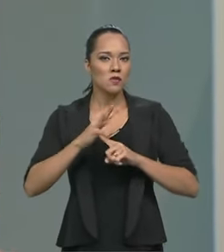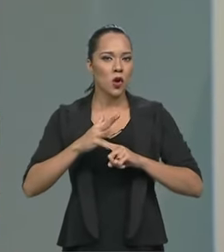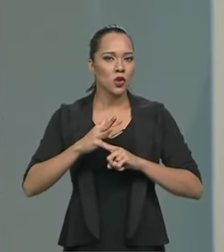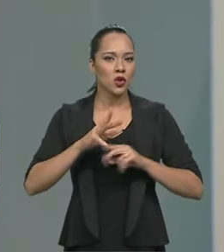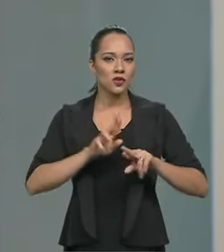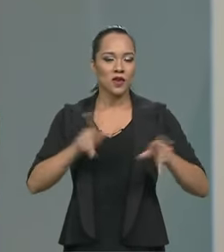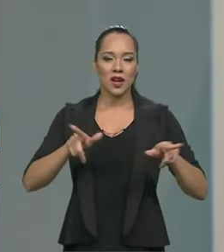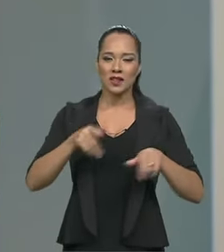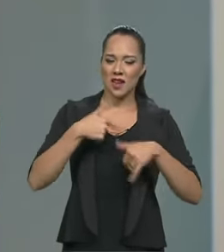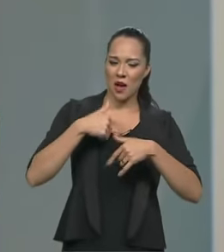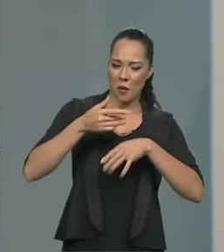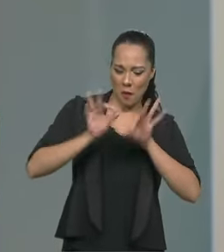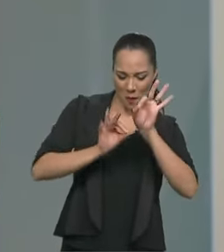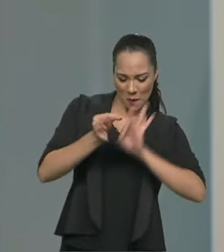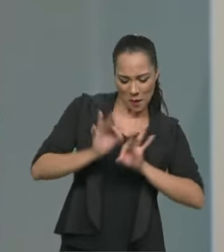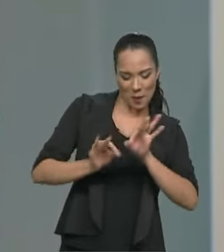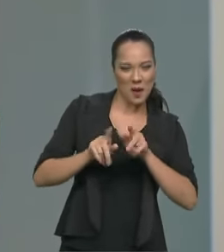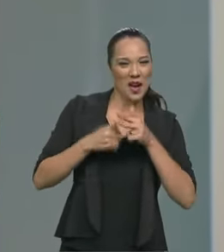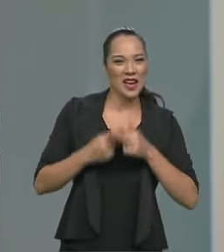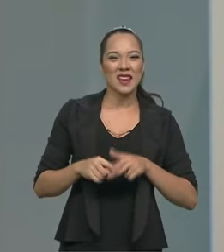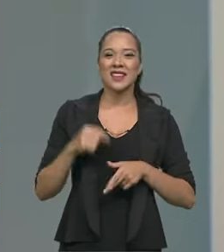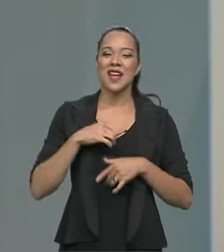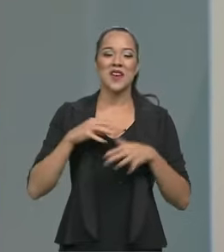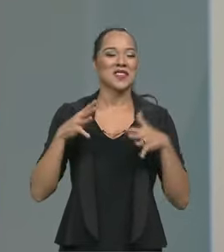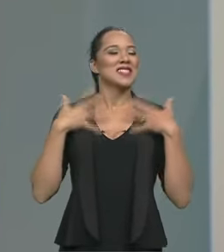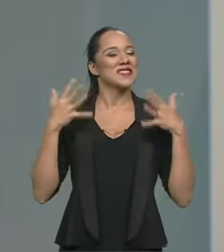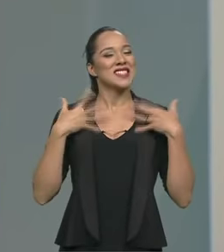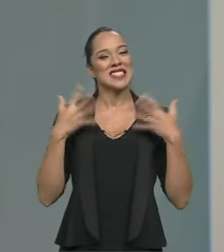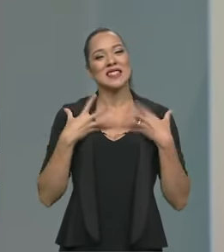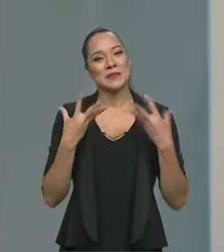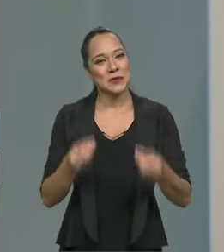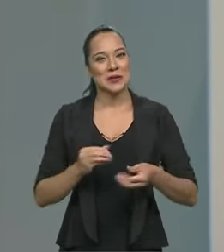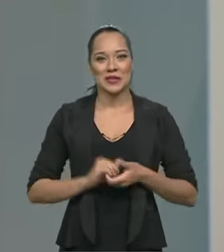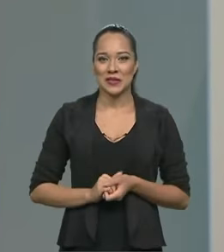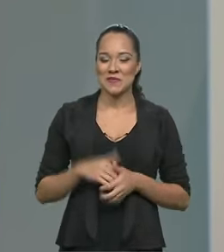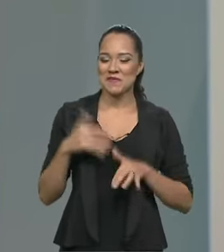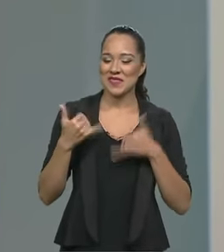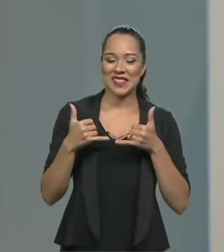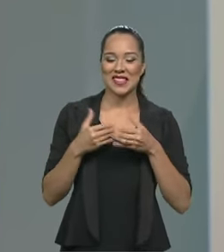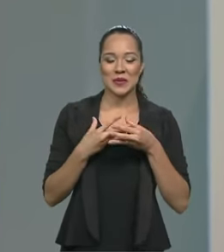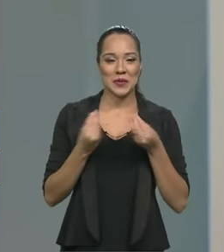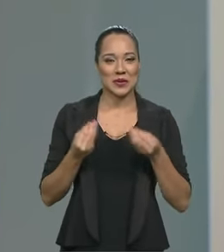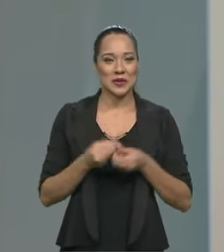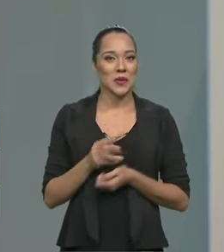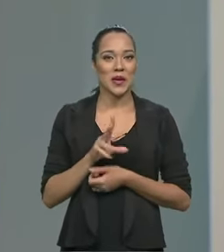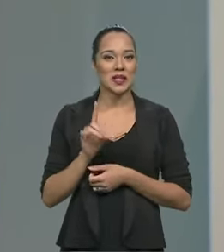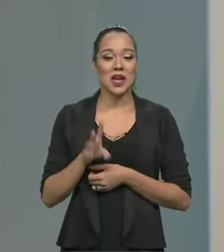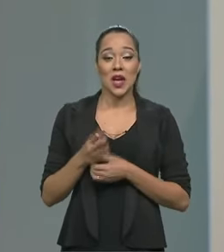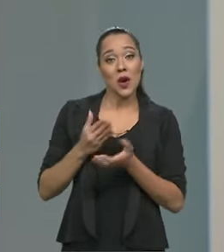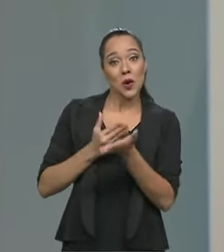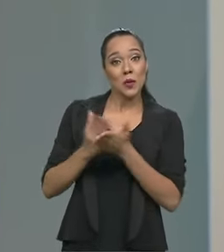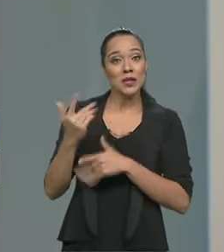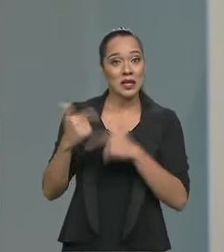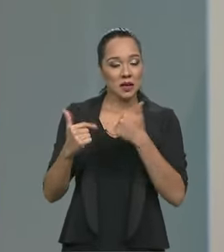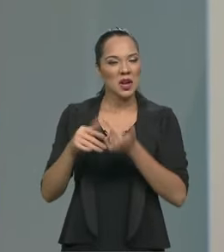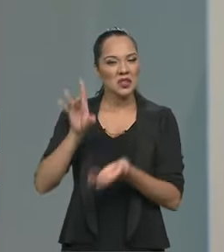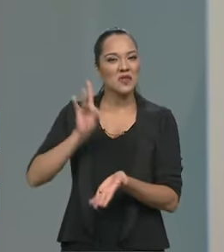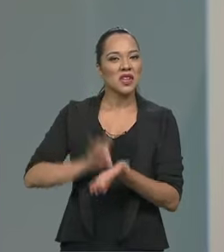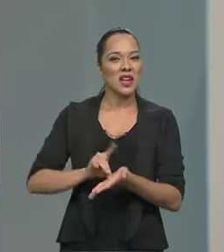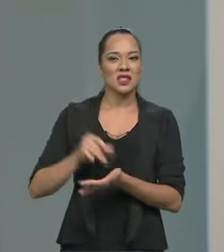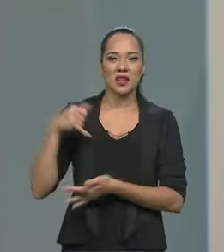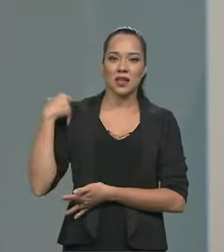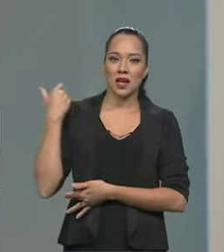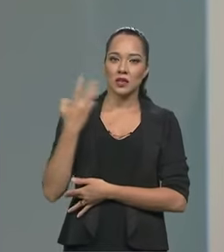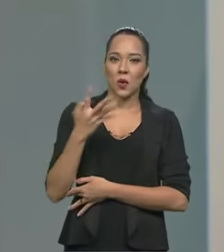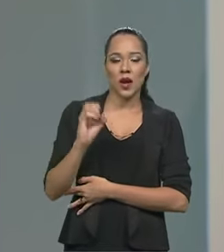desenvolvendo os carros, eu me divertia muito, sabe, não foi só um, eu acho que eu comecei a trabalhar mesmo na minha vida com